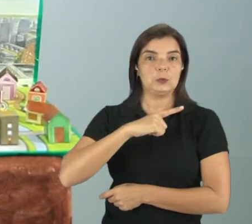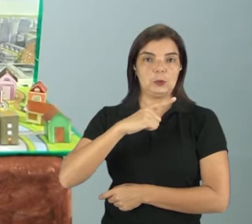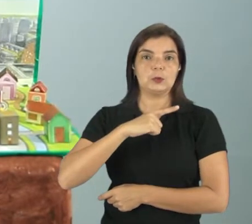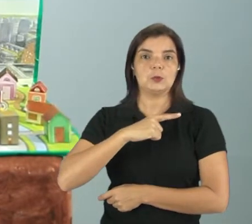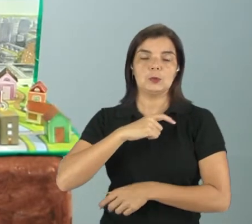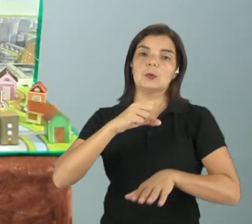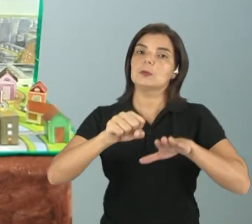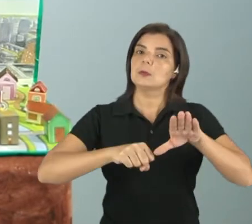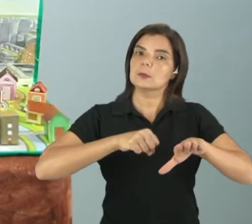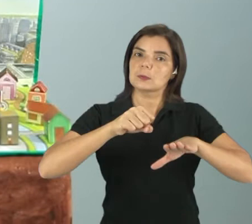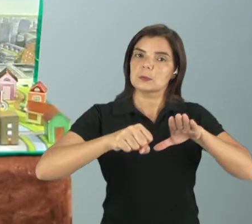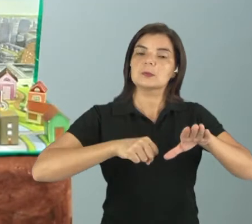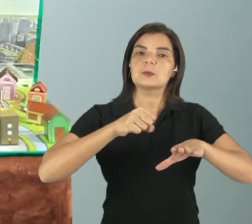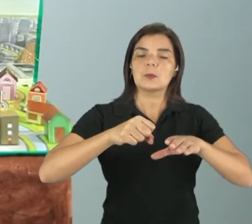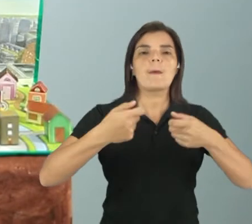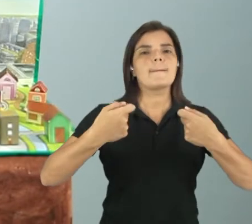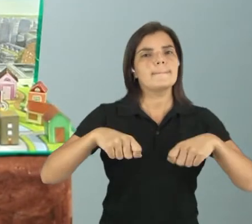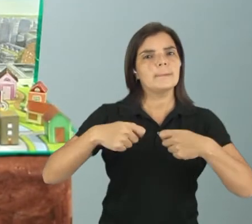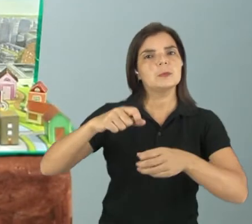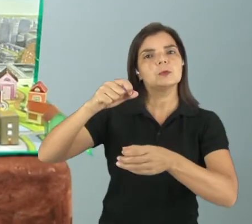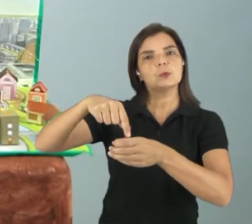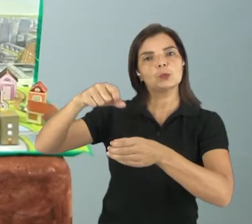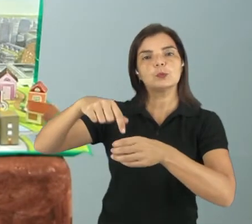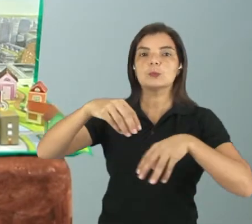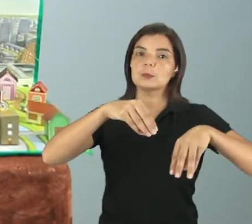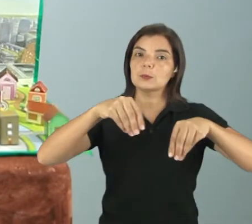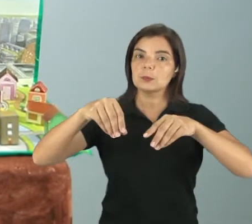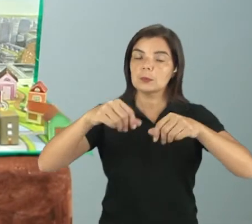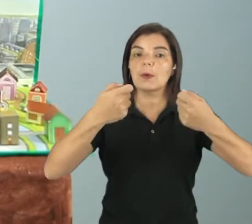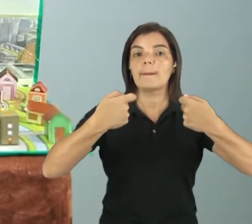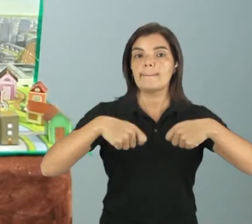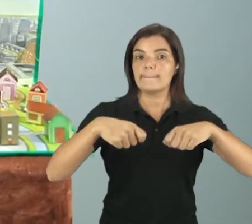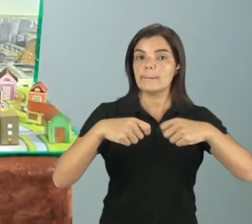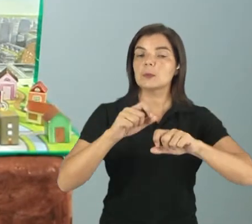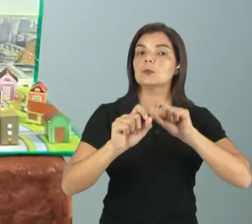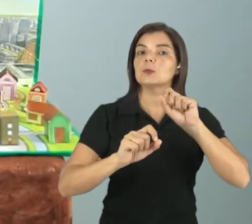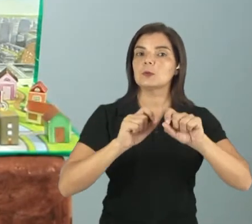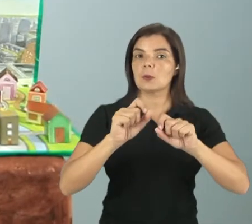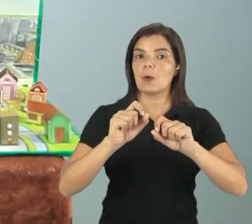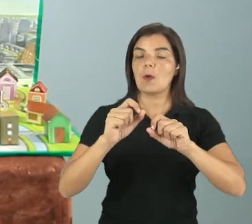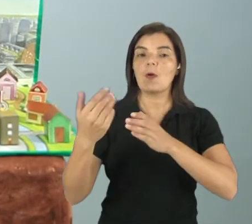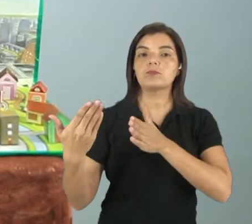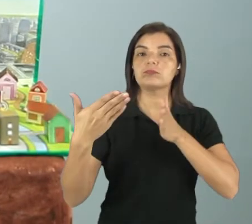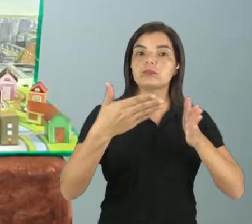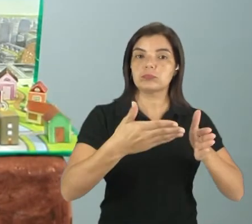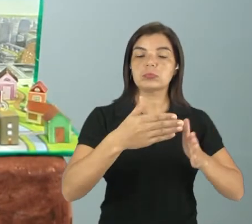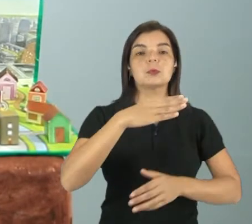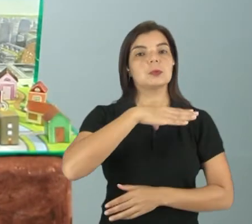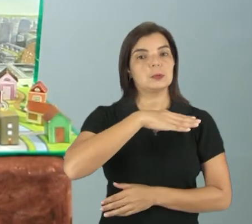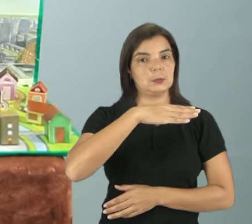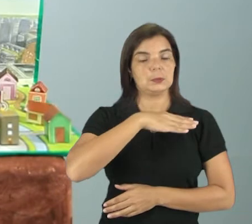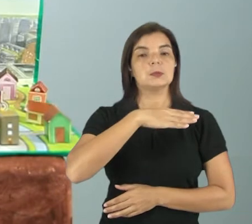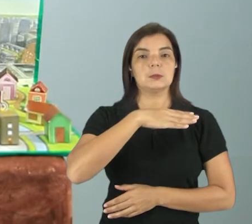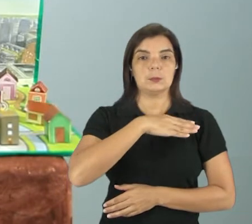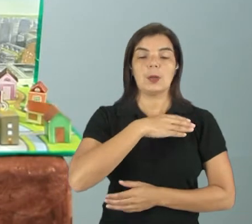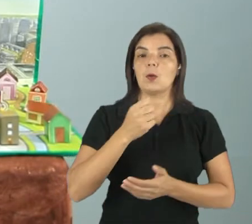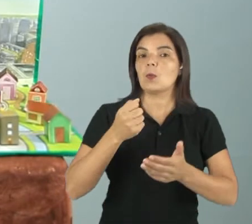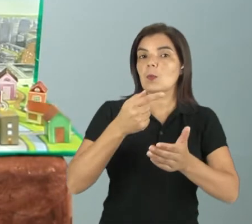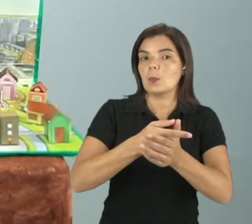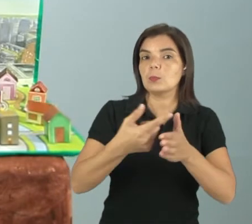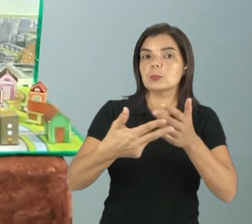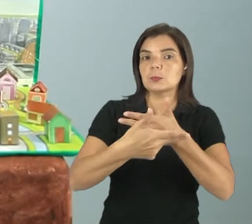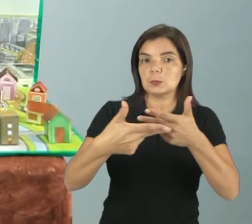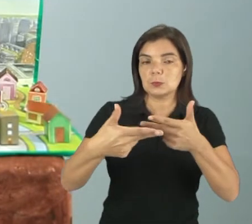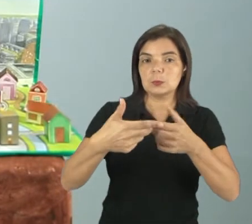maquinário que precisa cultivar a terra, ela precisa vir na cidade para abastecer, né, para